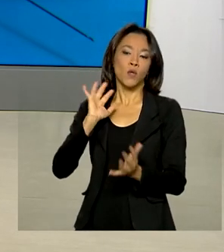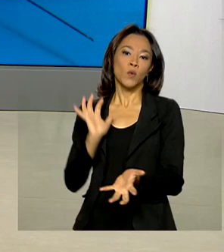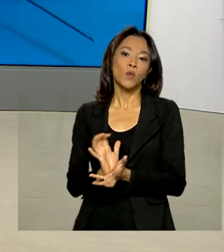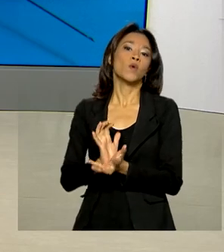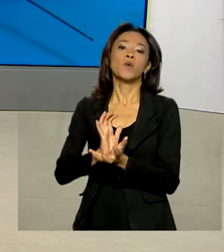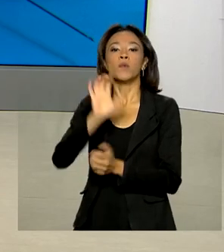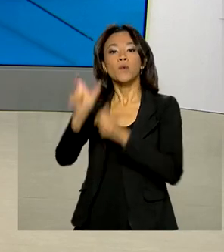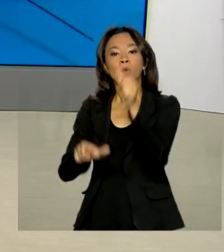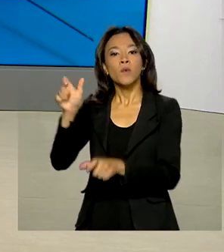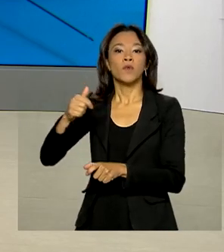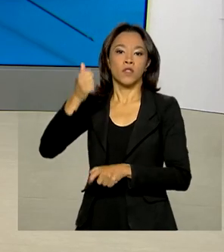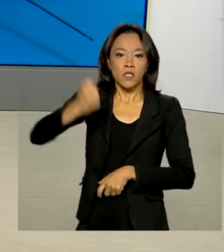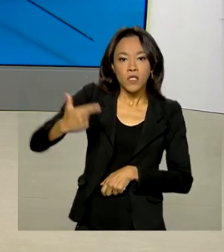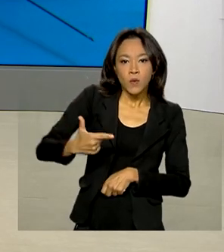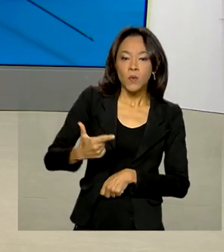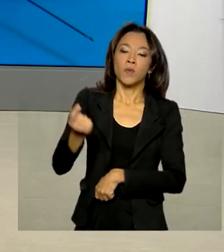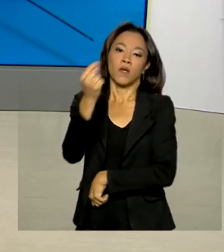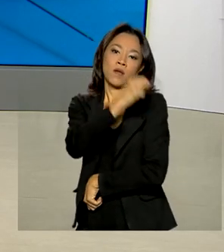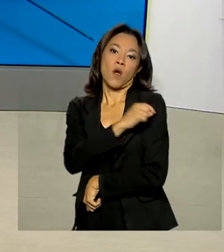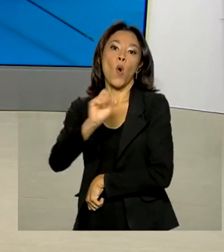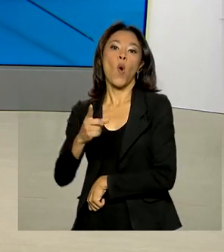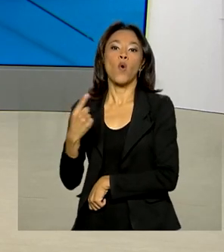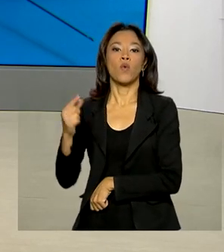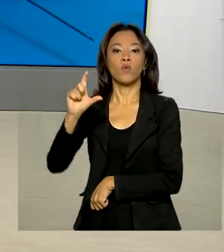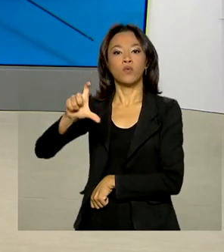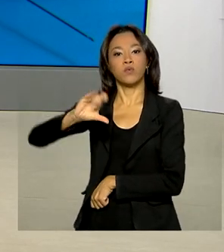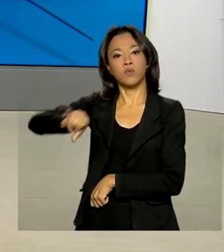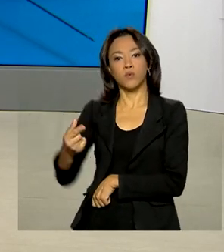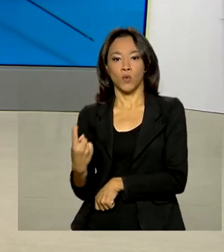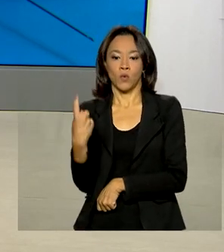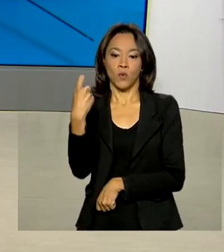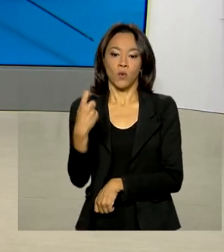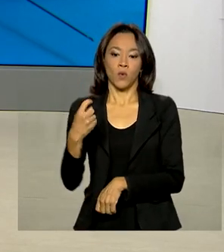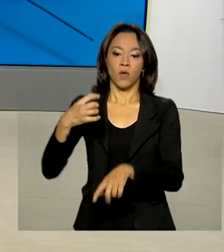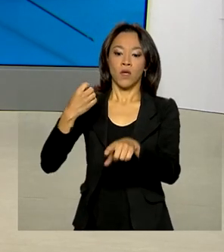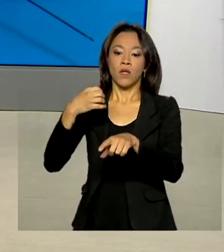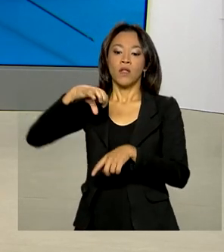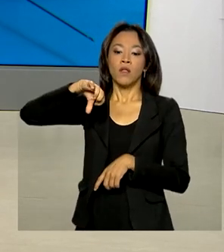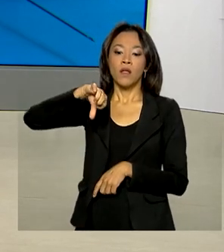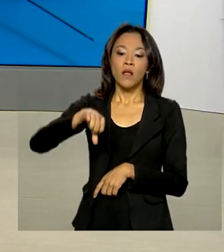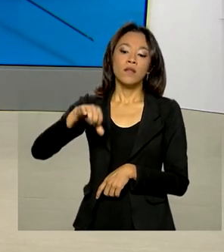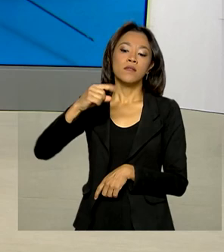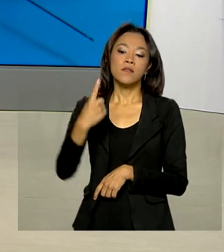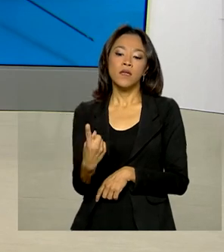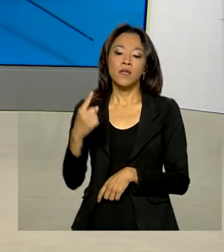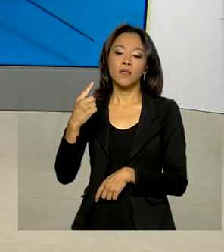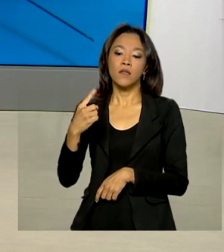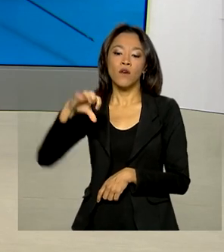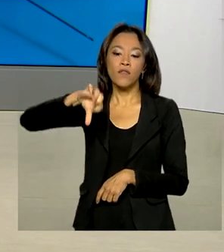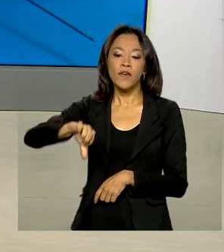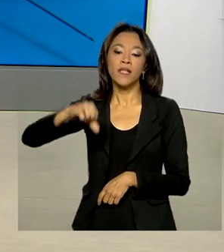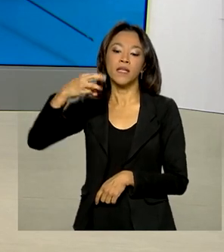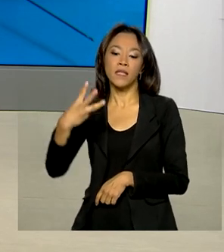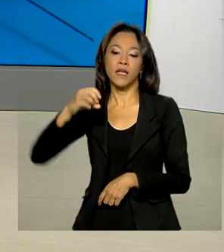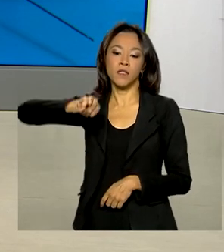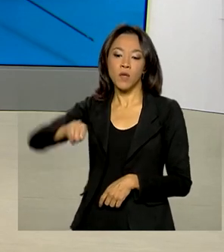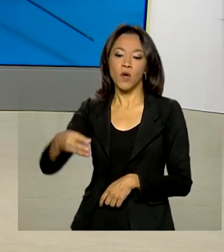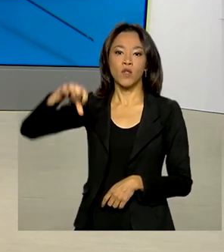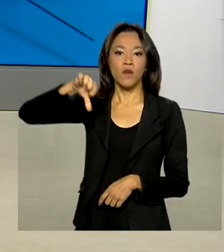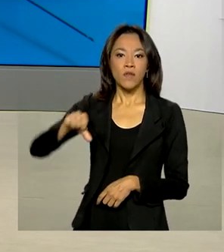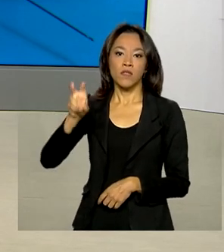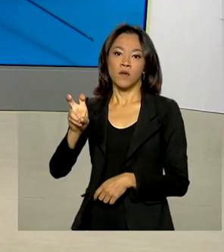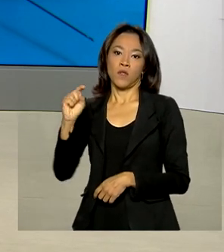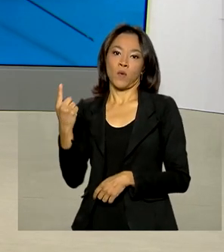tomaram a segunda dose ou dose única é de 93 milhões e 951 mil pessoas. E a dose de